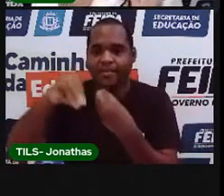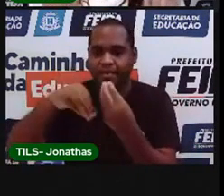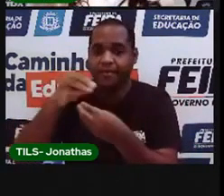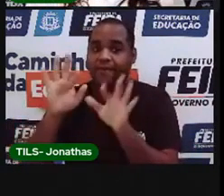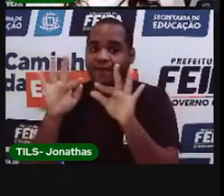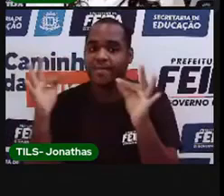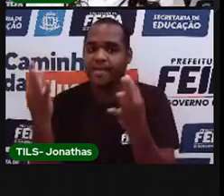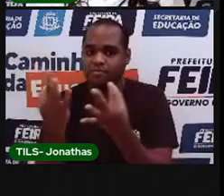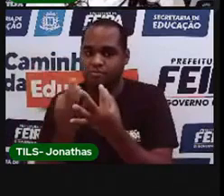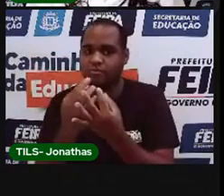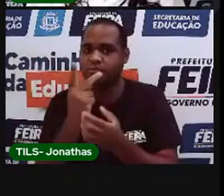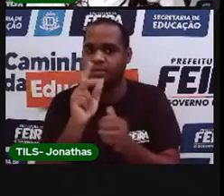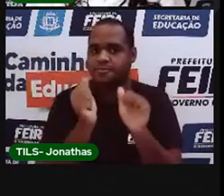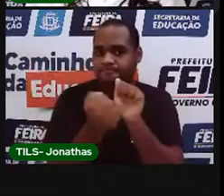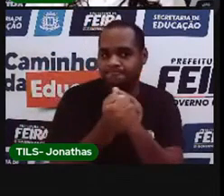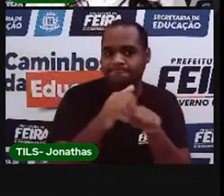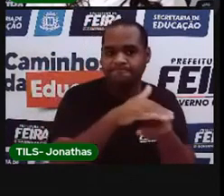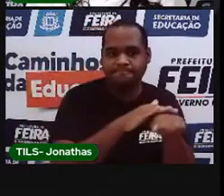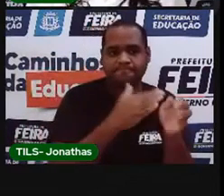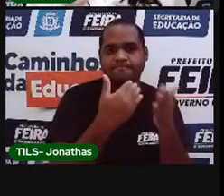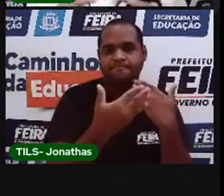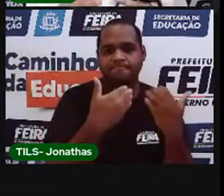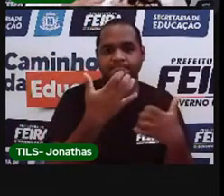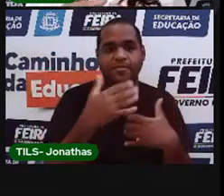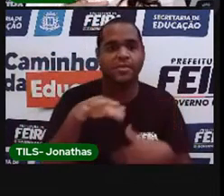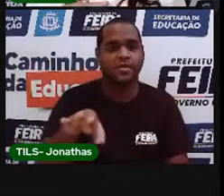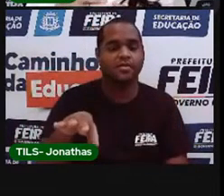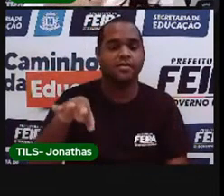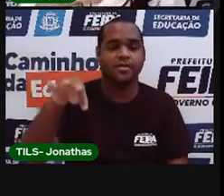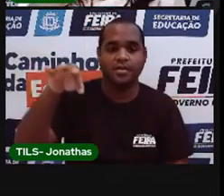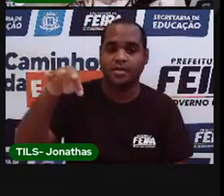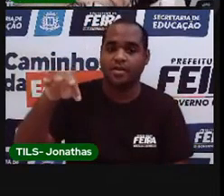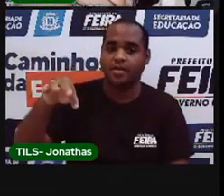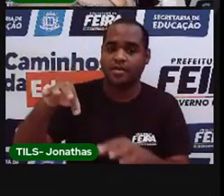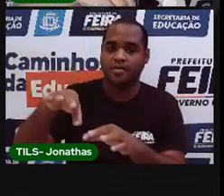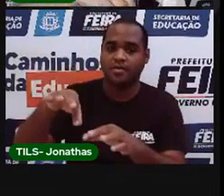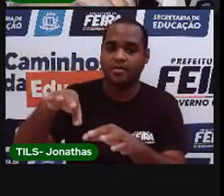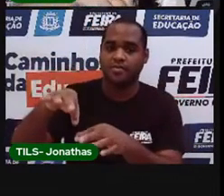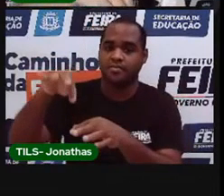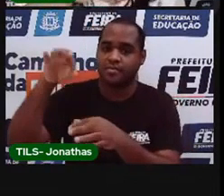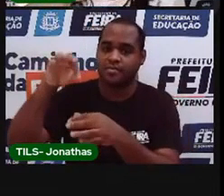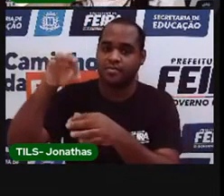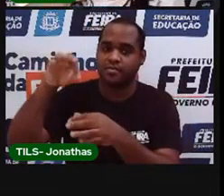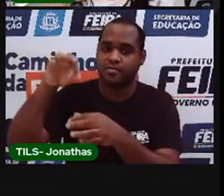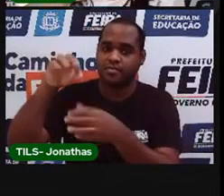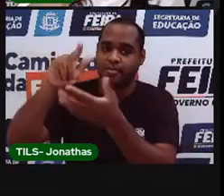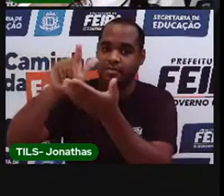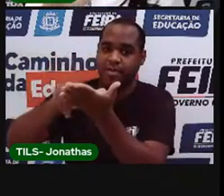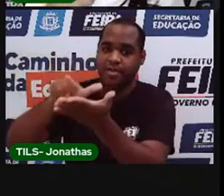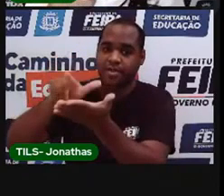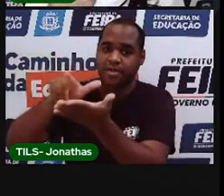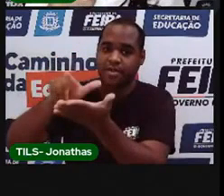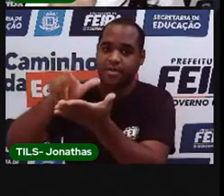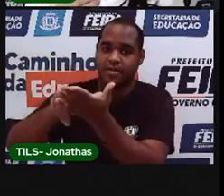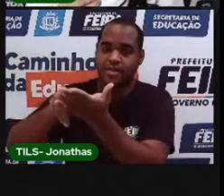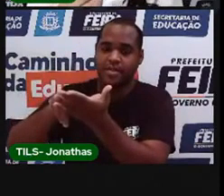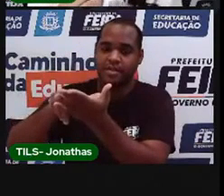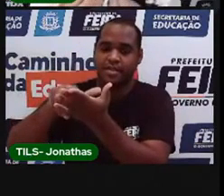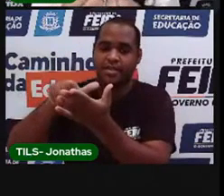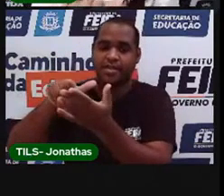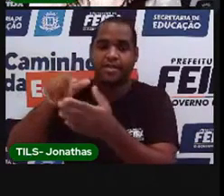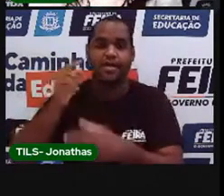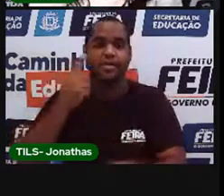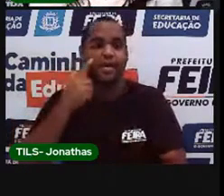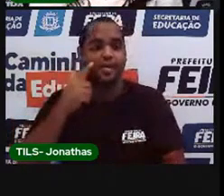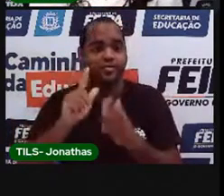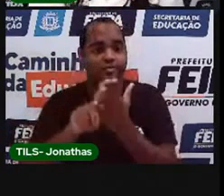reunido com seus familiares, você vai pegar o pote, enregar um papelzinho e ler para eles